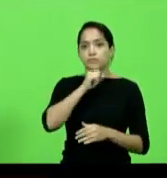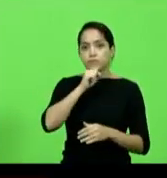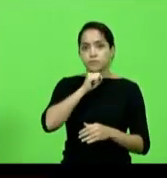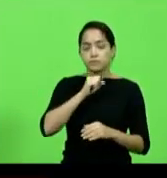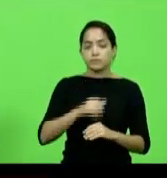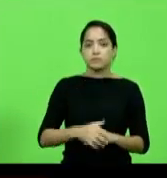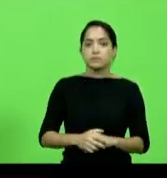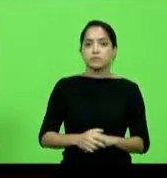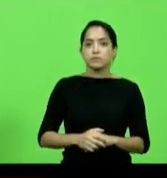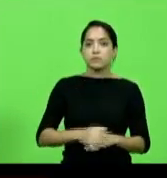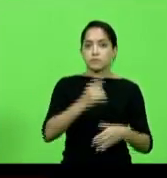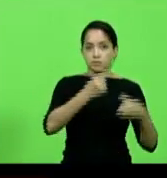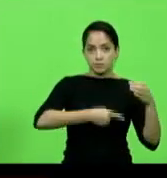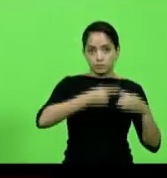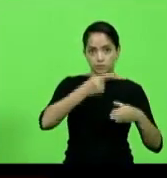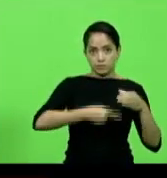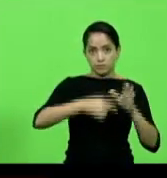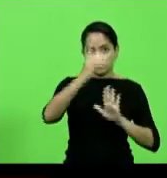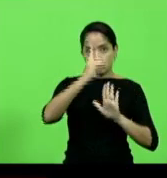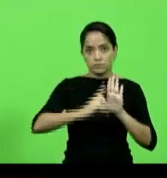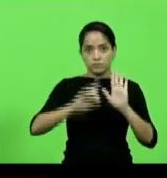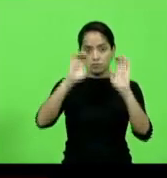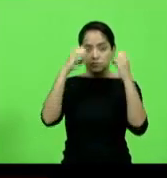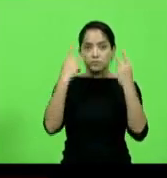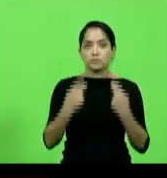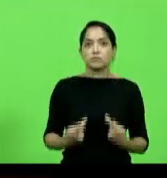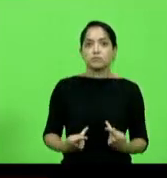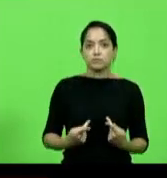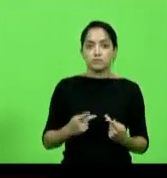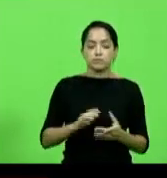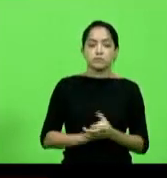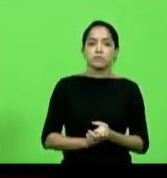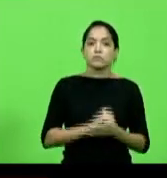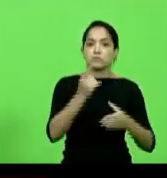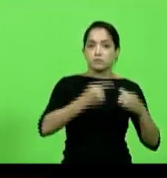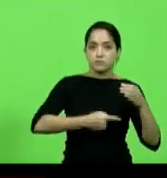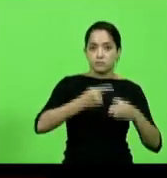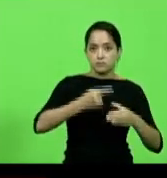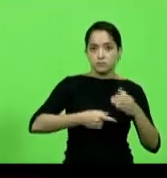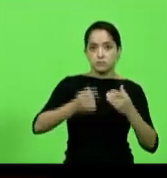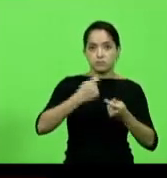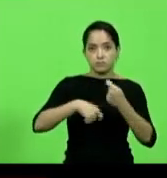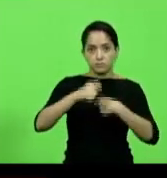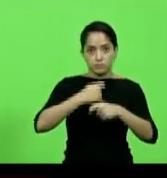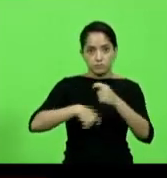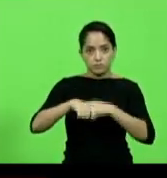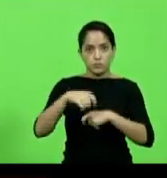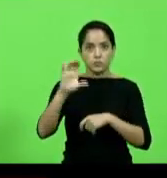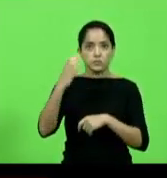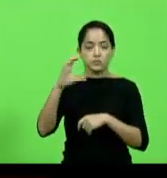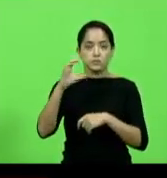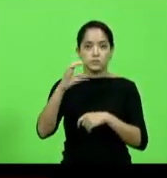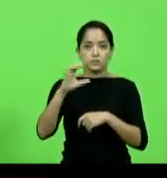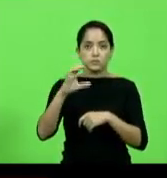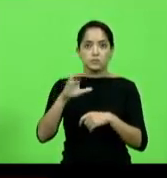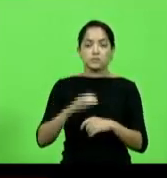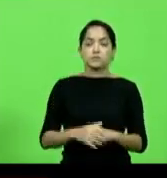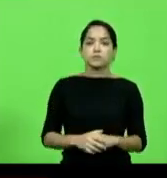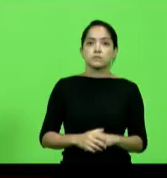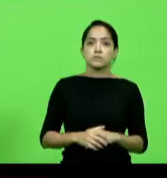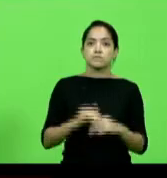Comissão de Direitos Humanos, Comissão de Economia, Ciência, Tecnologia, Minas e Energia,